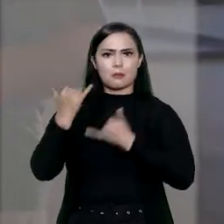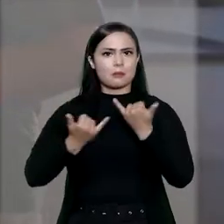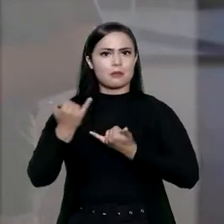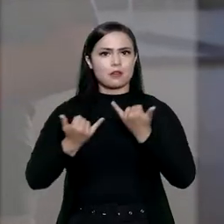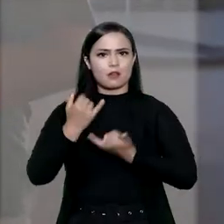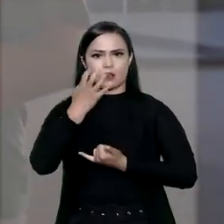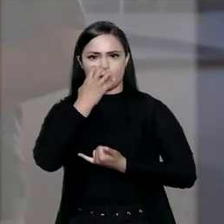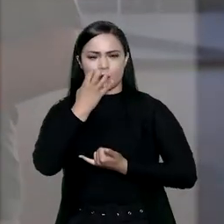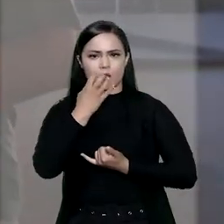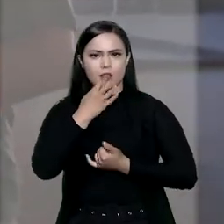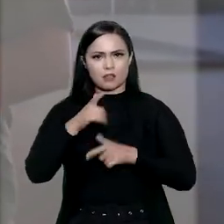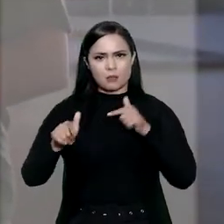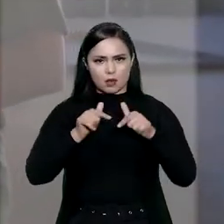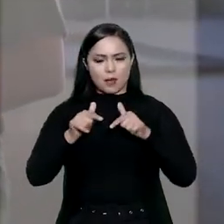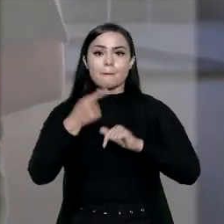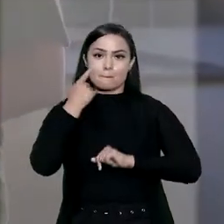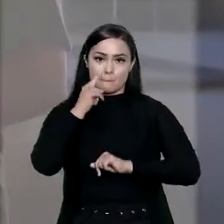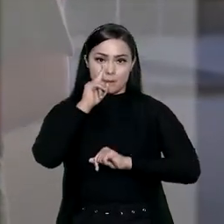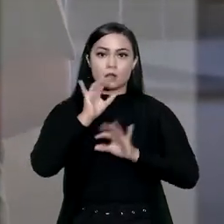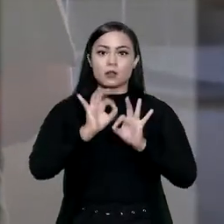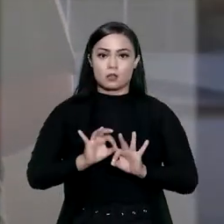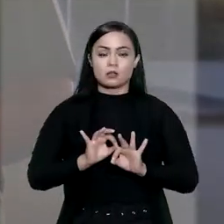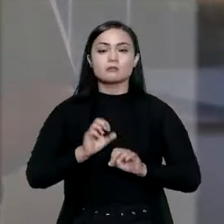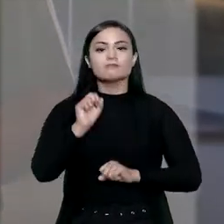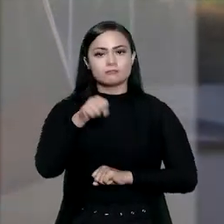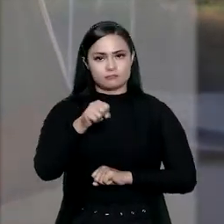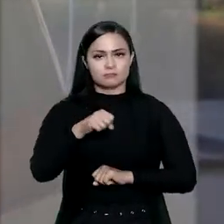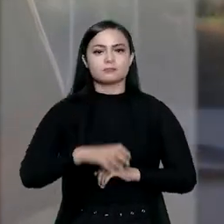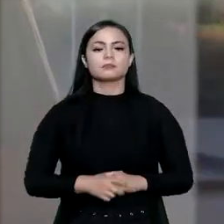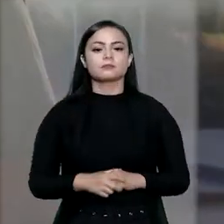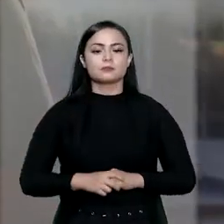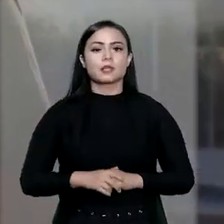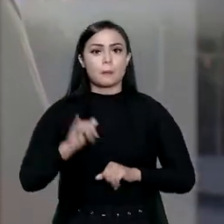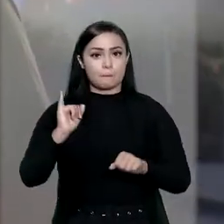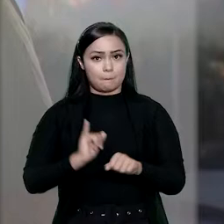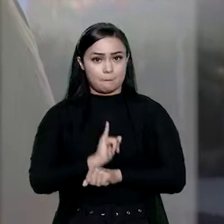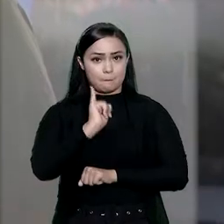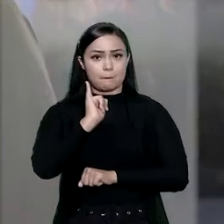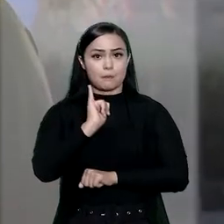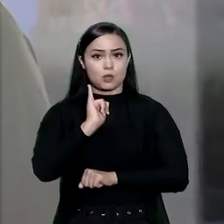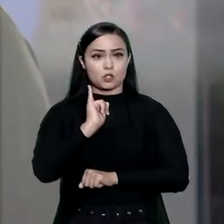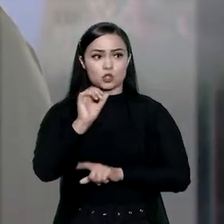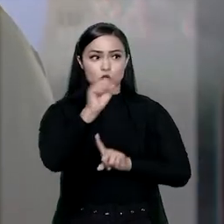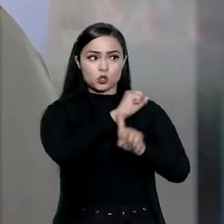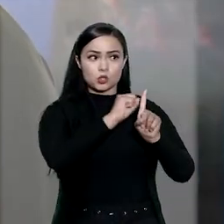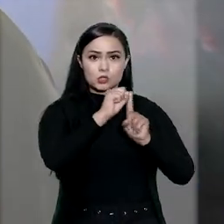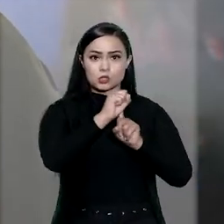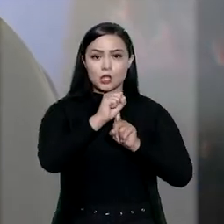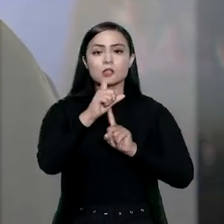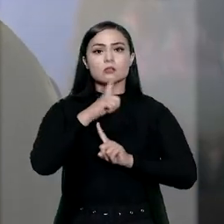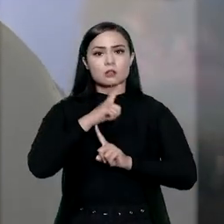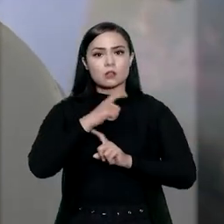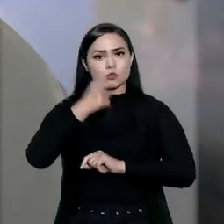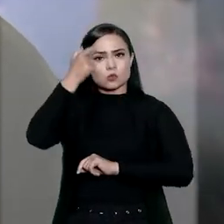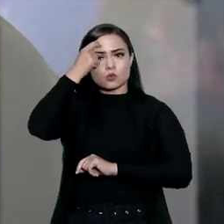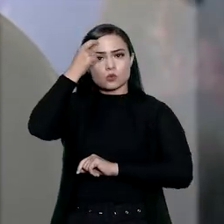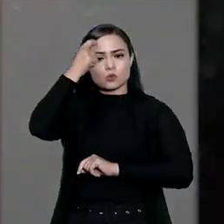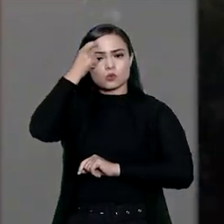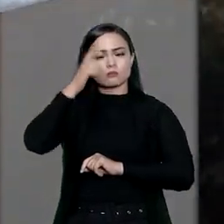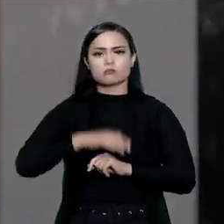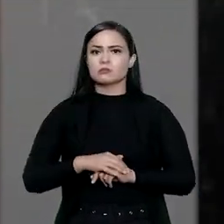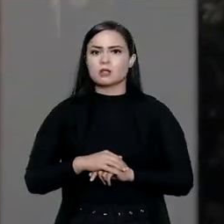cachorro enquanto ele está trabalhando pode ser, inclusive, perigoso, não é mesmo? Sim. É importante que a sociedade tenha essa